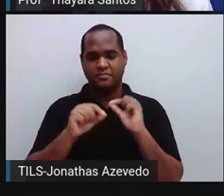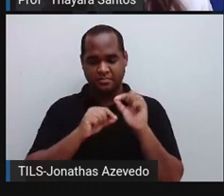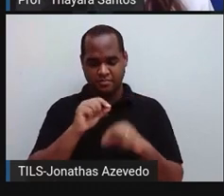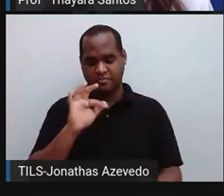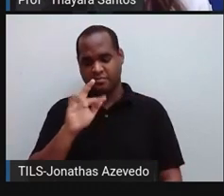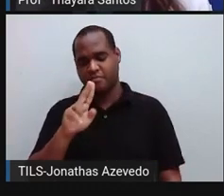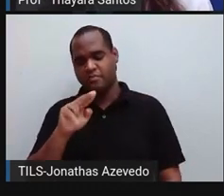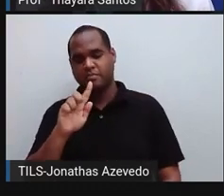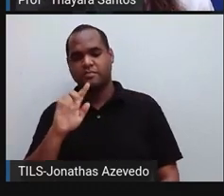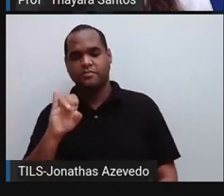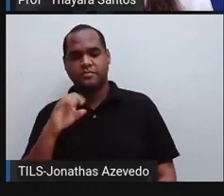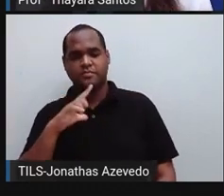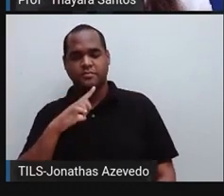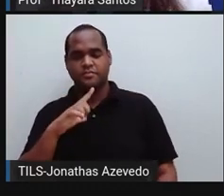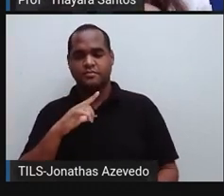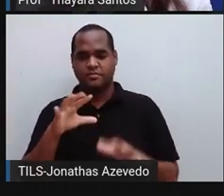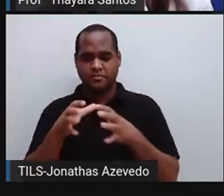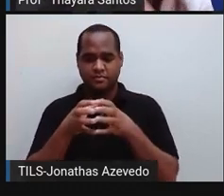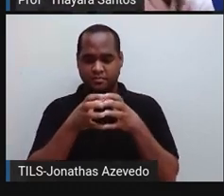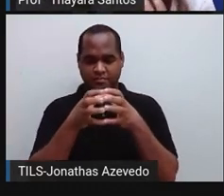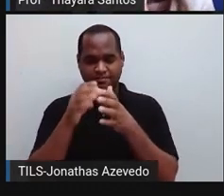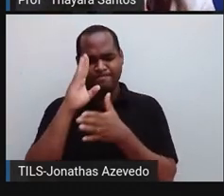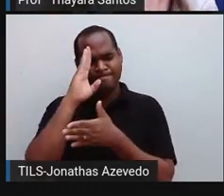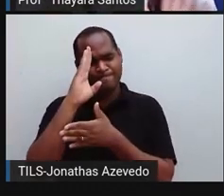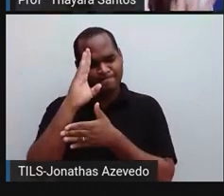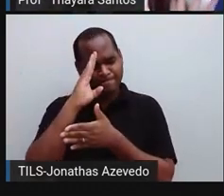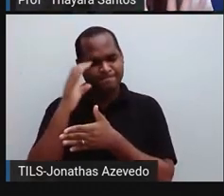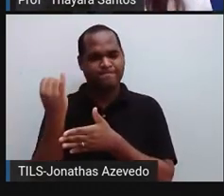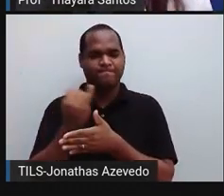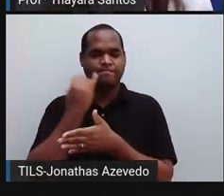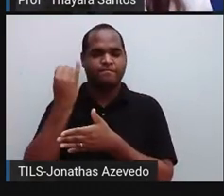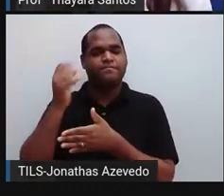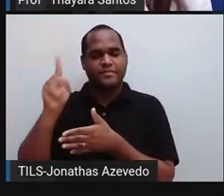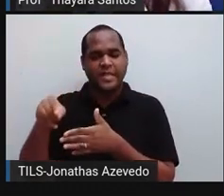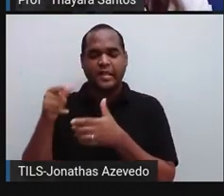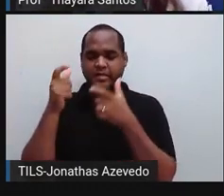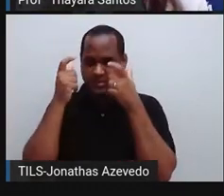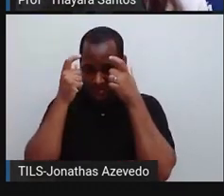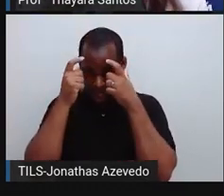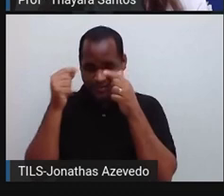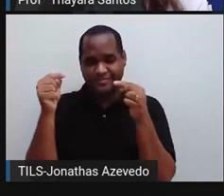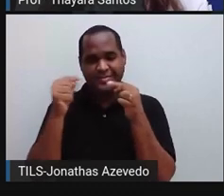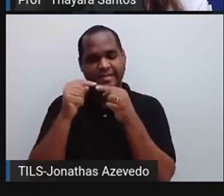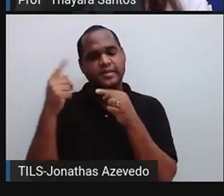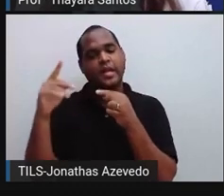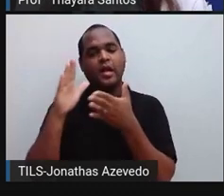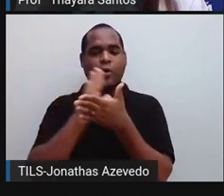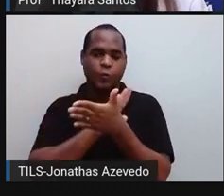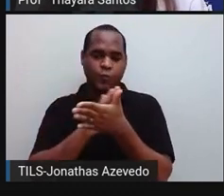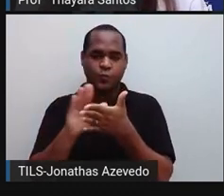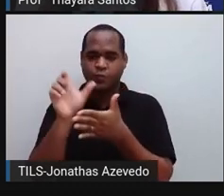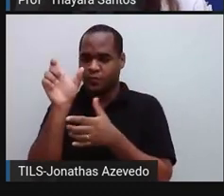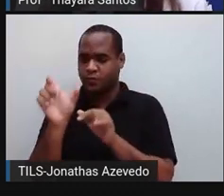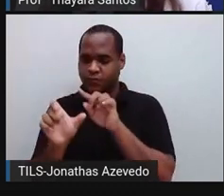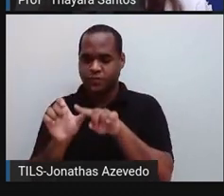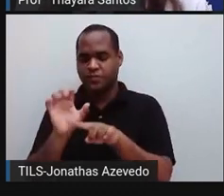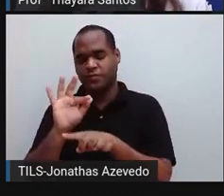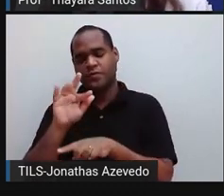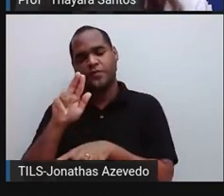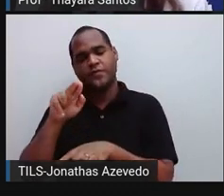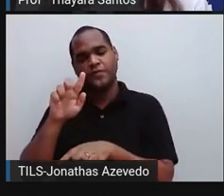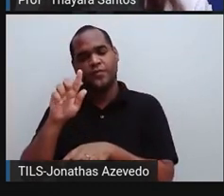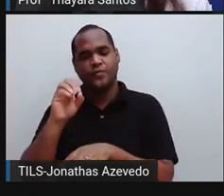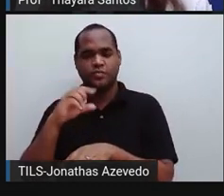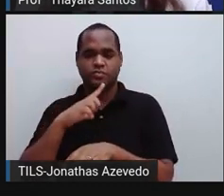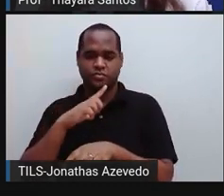fungos são um grupo bem característico. Então, eles têm um reino só para eles. Algumas espécies de fungos podem ser sim patogênicas.